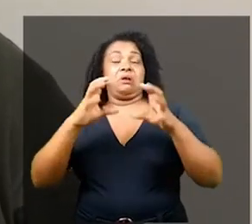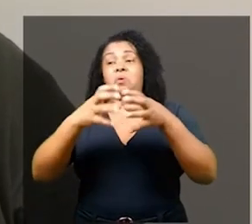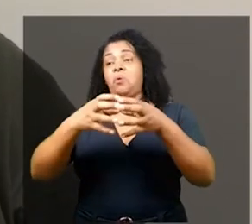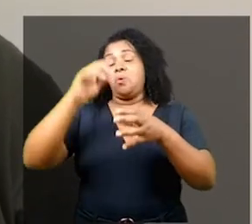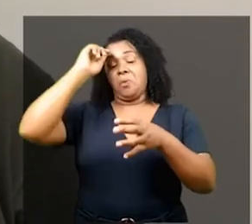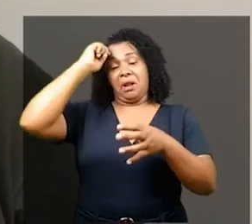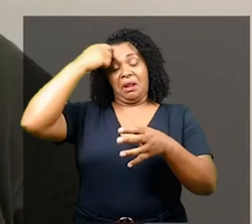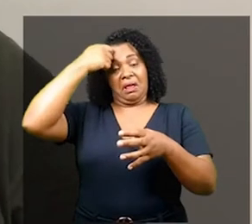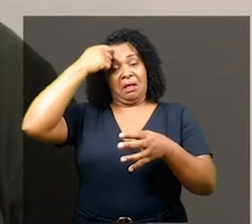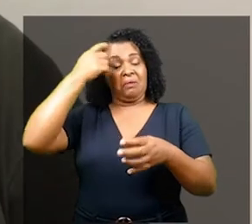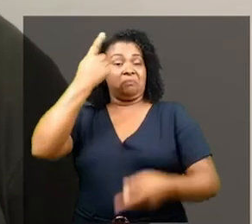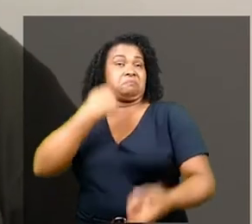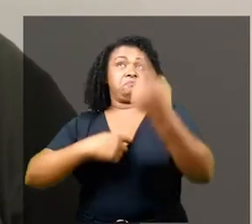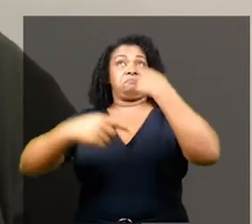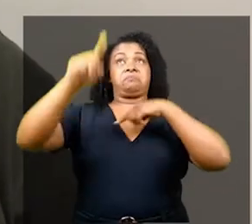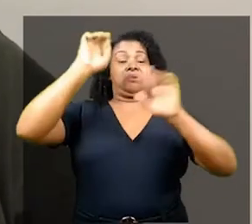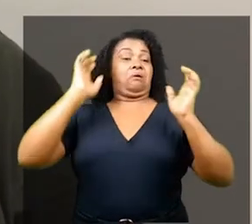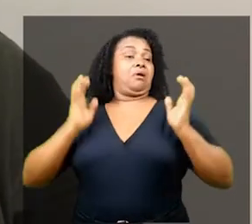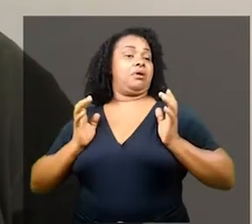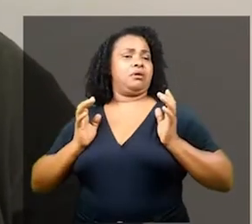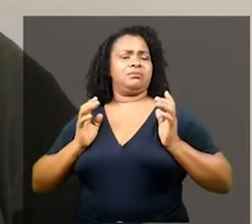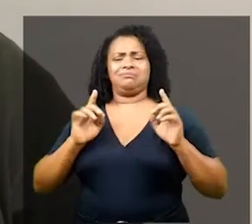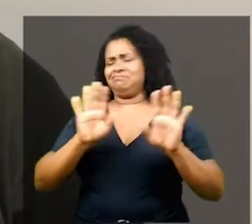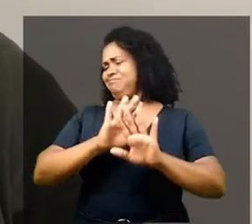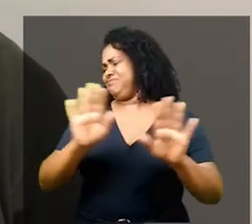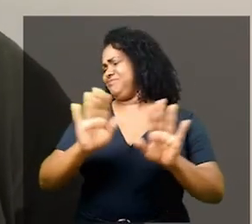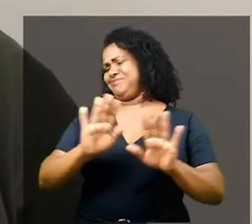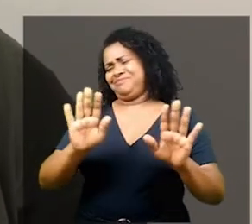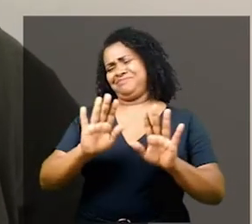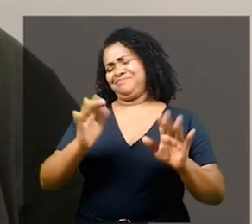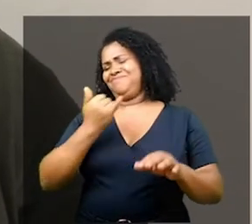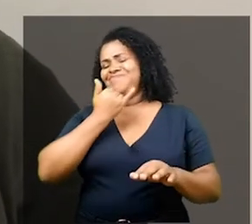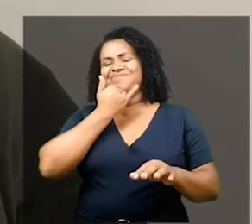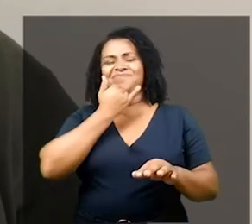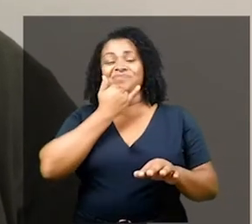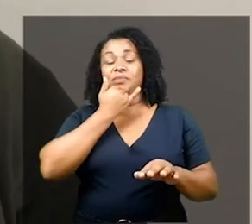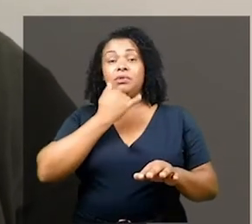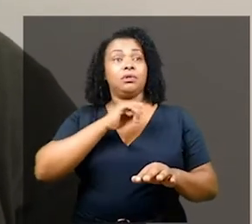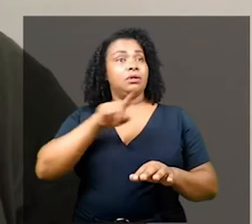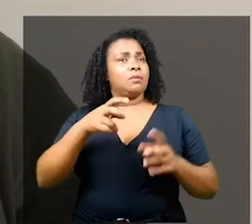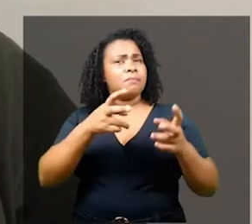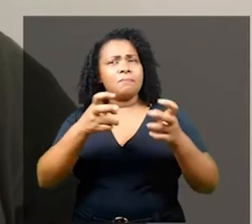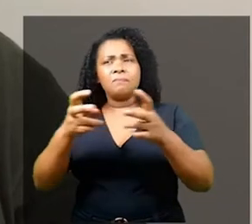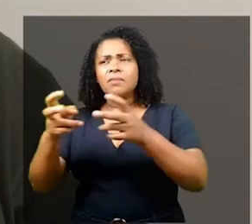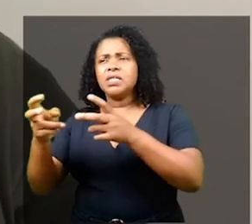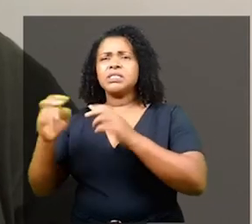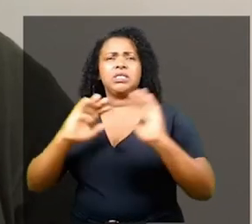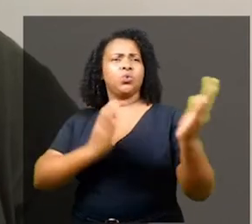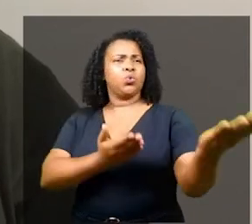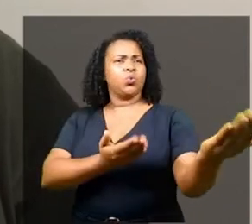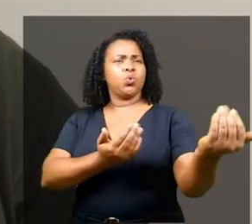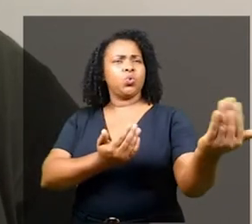cenários e ostentar o que vocês chamam de riqueza, minha gente branca. Nós vemos jovens, brancos e